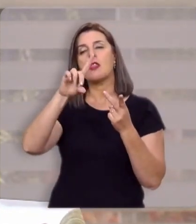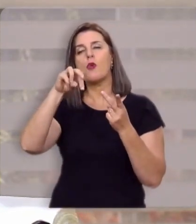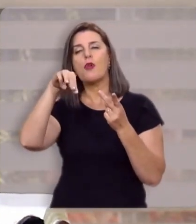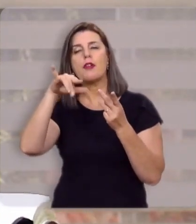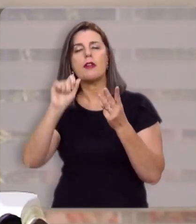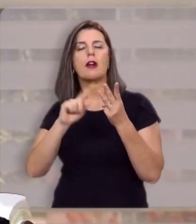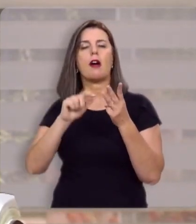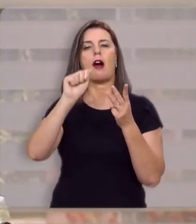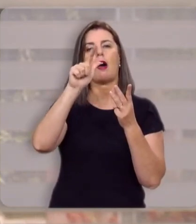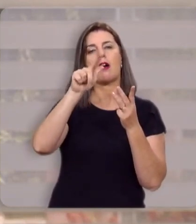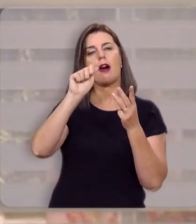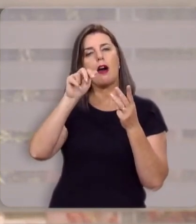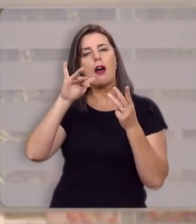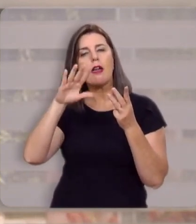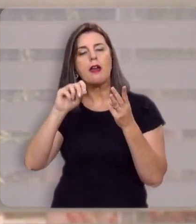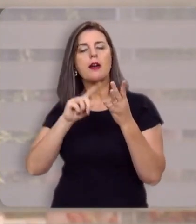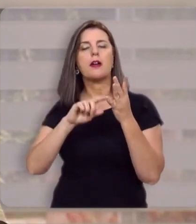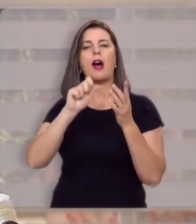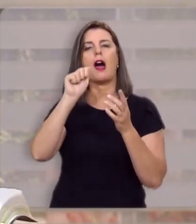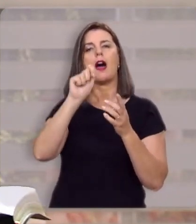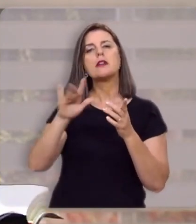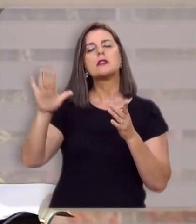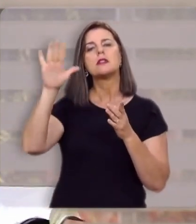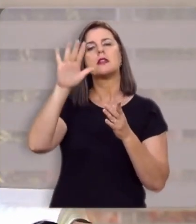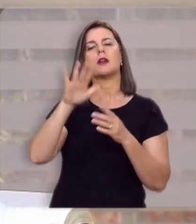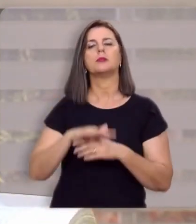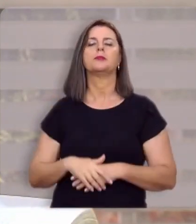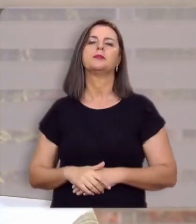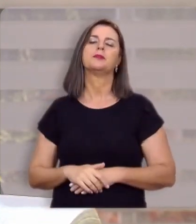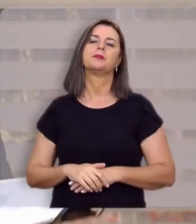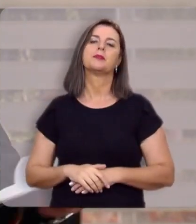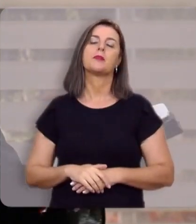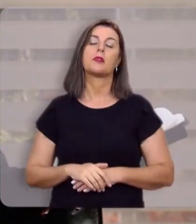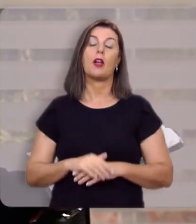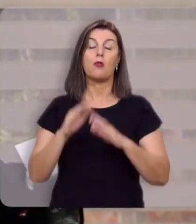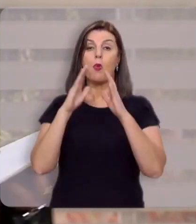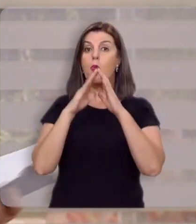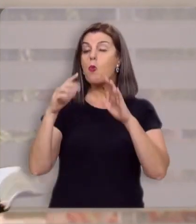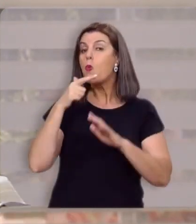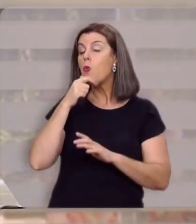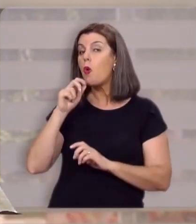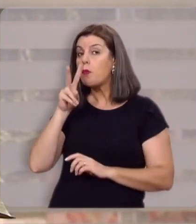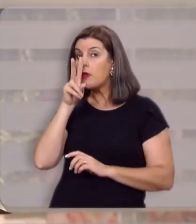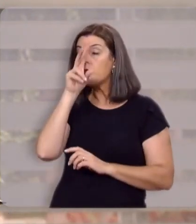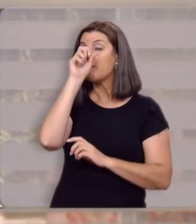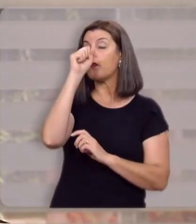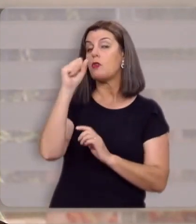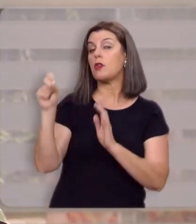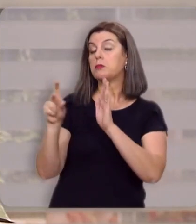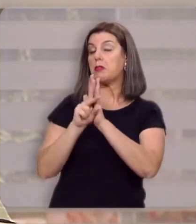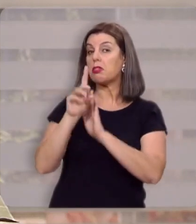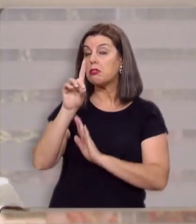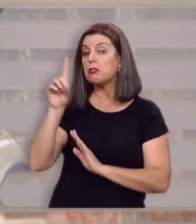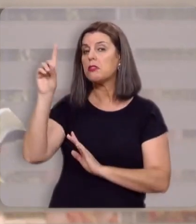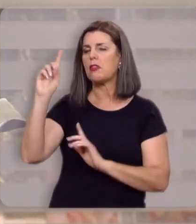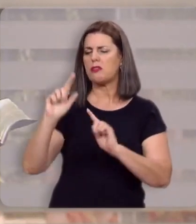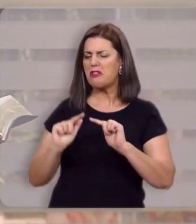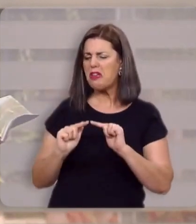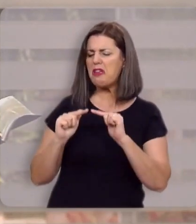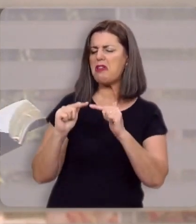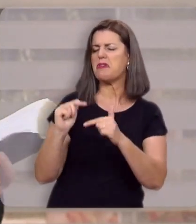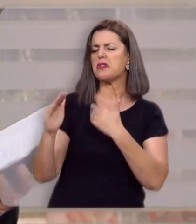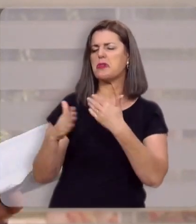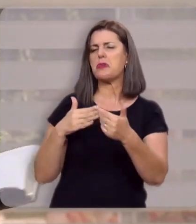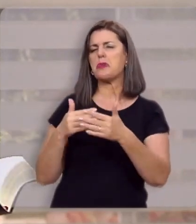da Acaia, da Ásia Menor. Ele foi um gigante de Deus no seu tempo, enfrentou